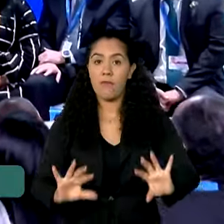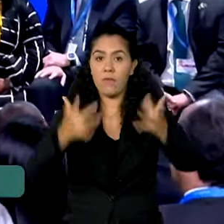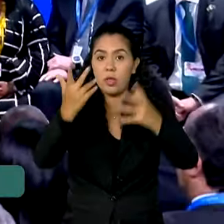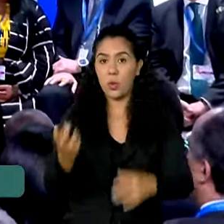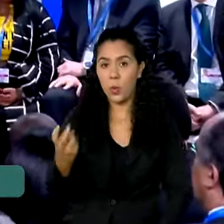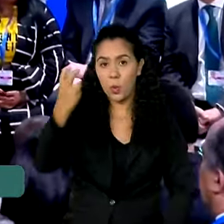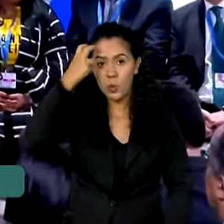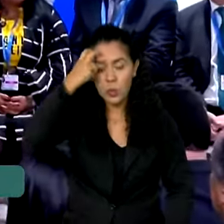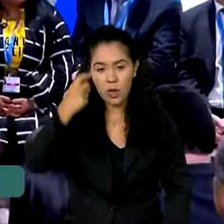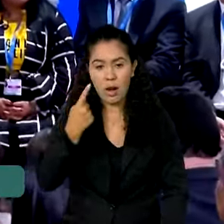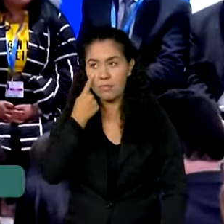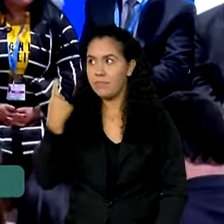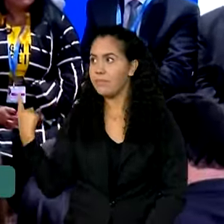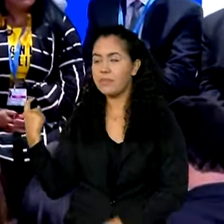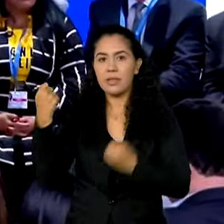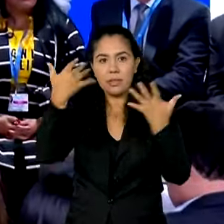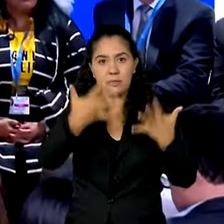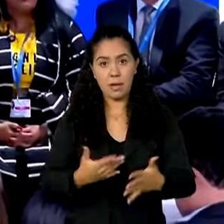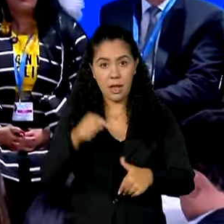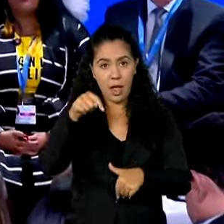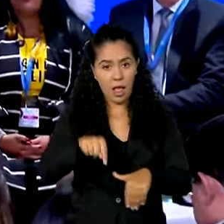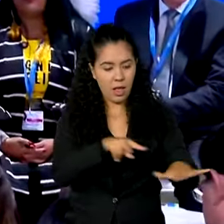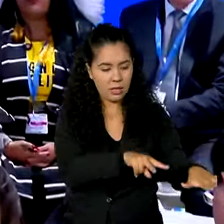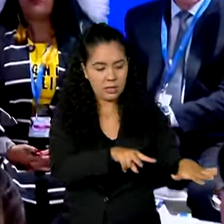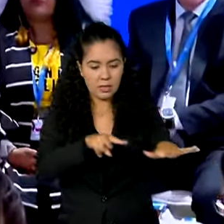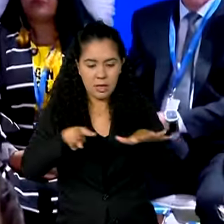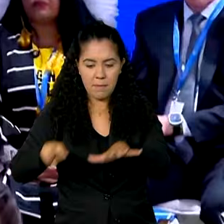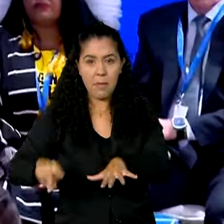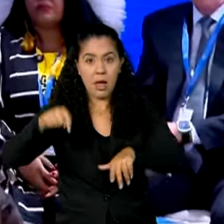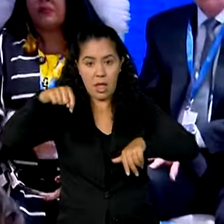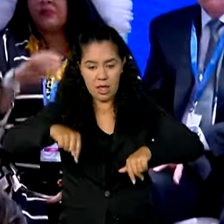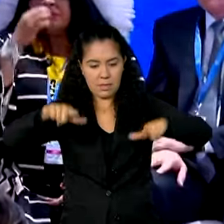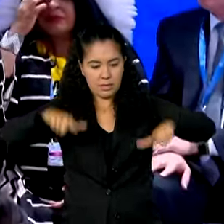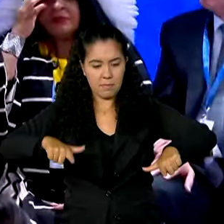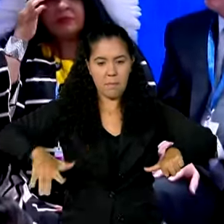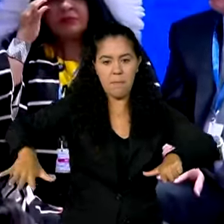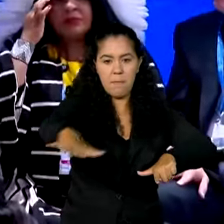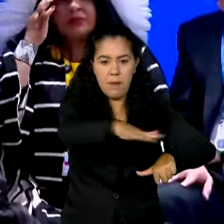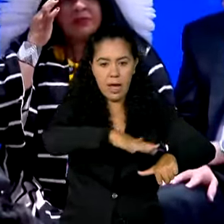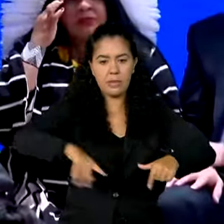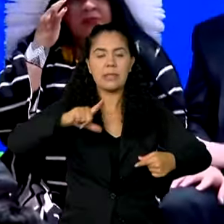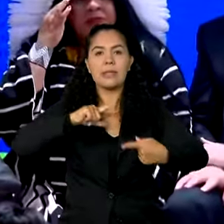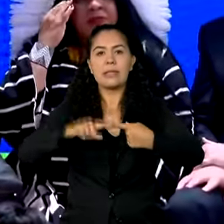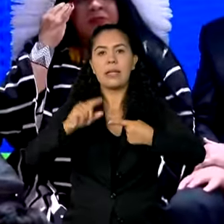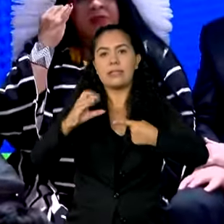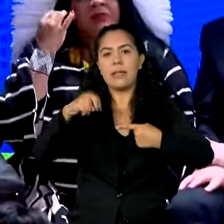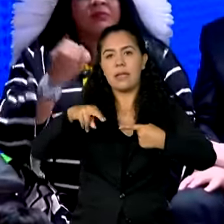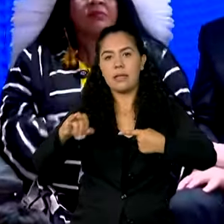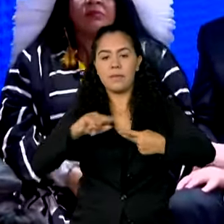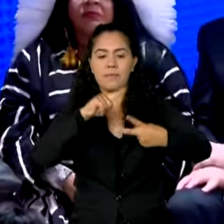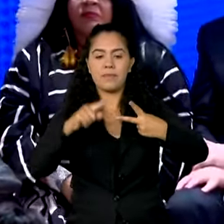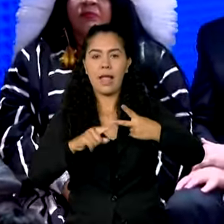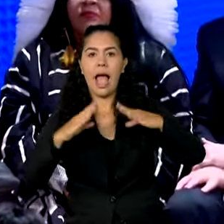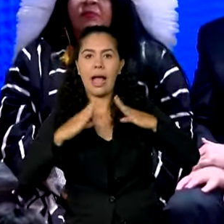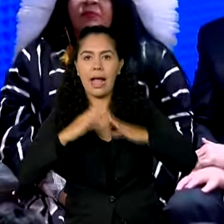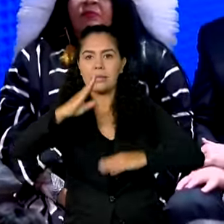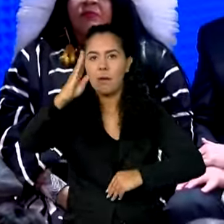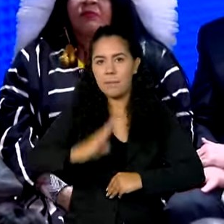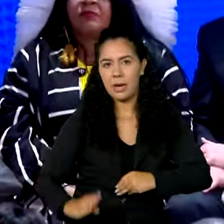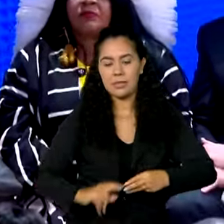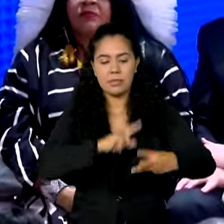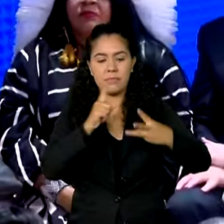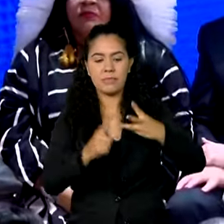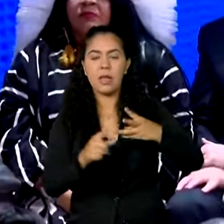longo de toda essa semana, esse será um dos espaços, tem o da CNI, tem a Casa Brasil, tem também dos